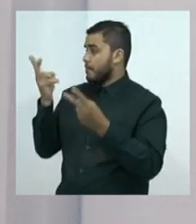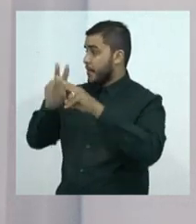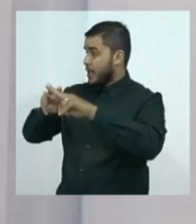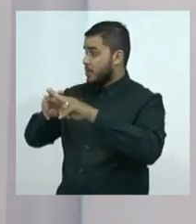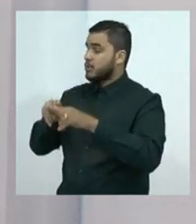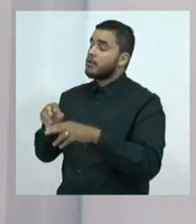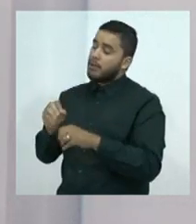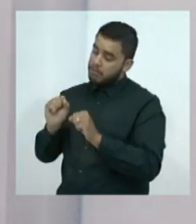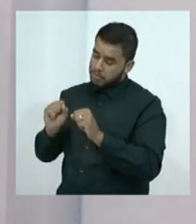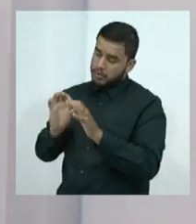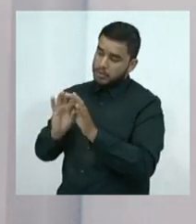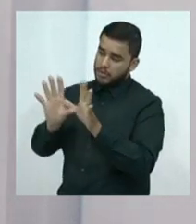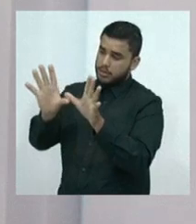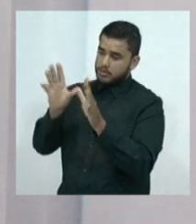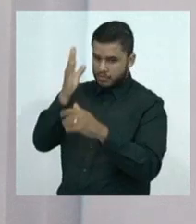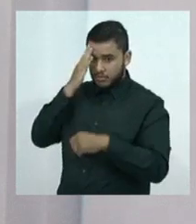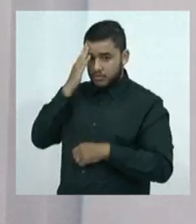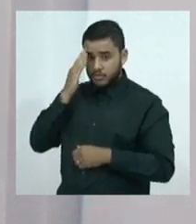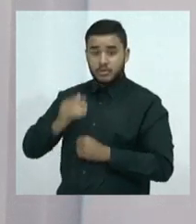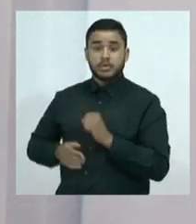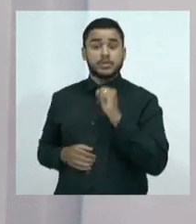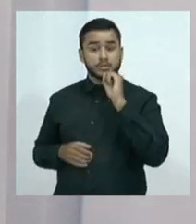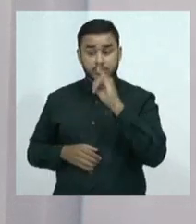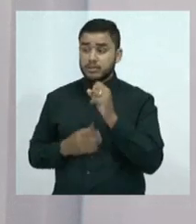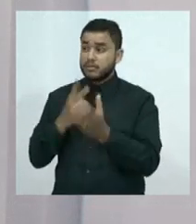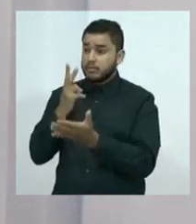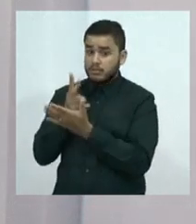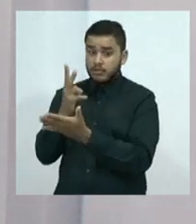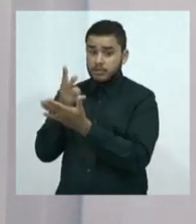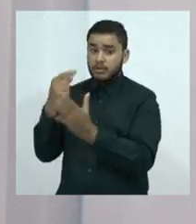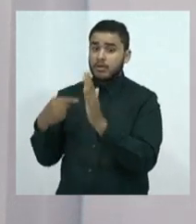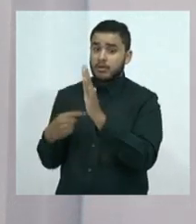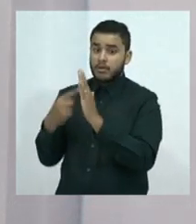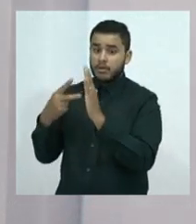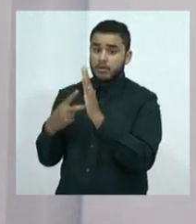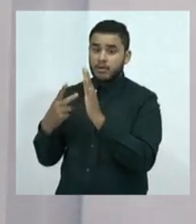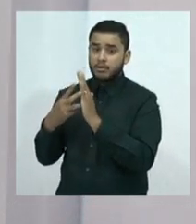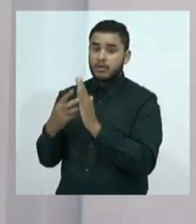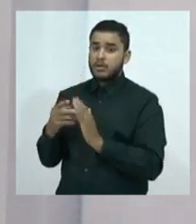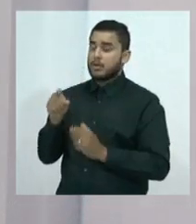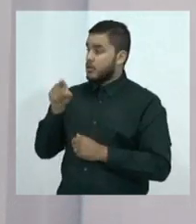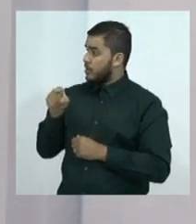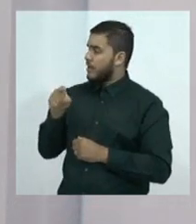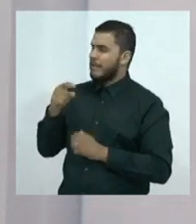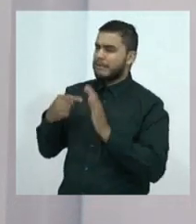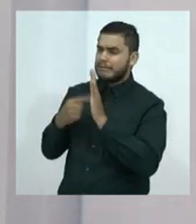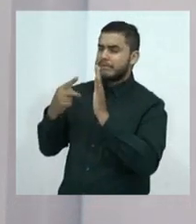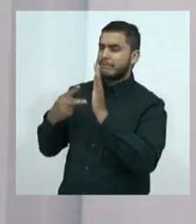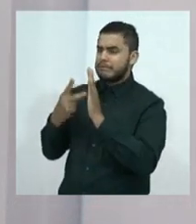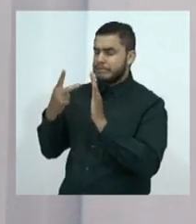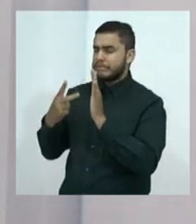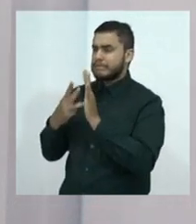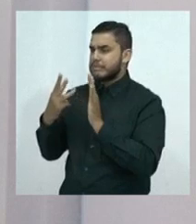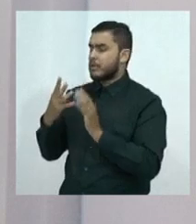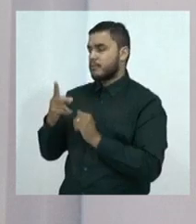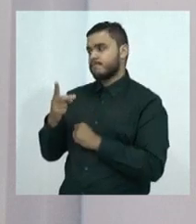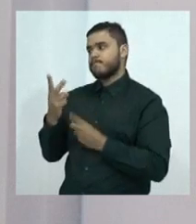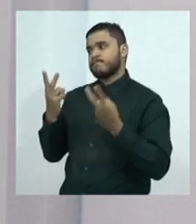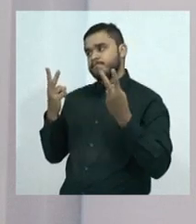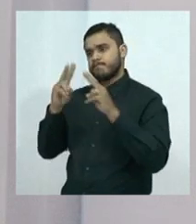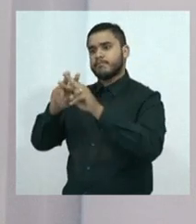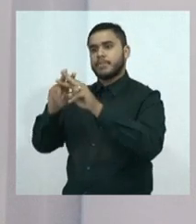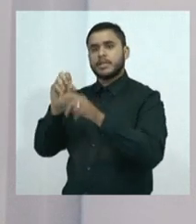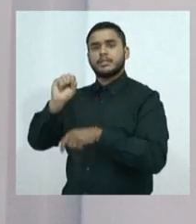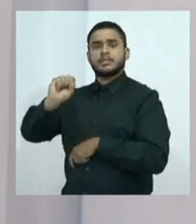são mais brandas. Mais brandas. Nem tanto, se continuar a questão de reincidência, em cima disso, aí outras atitudes